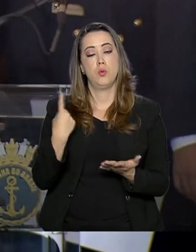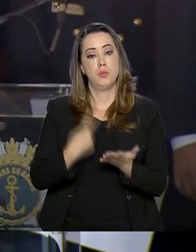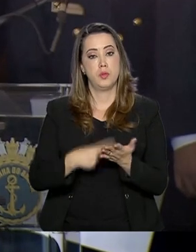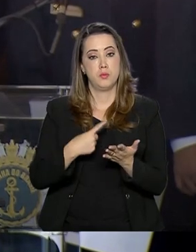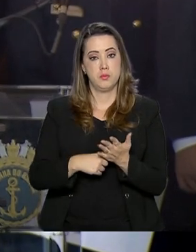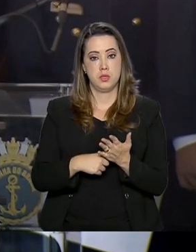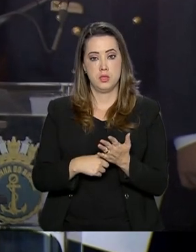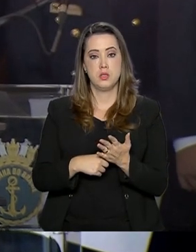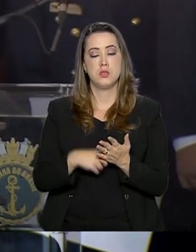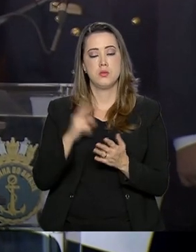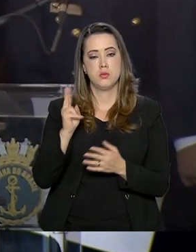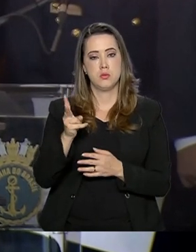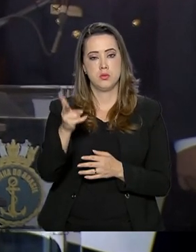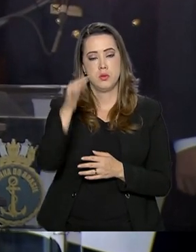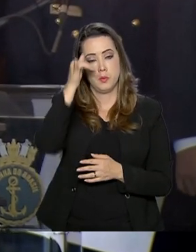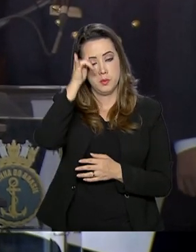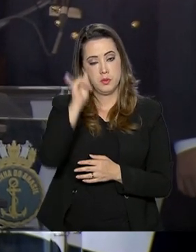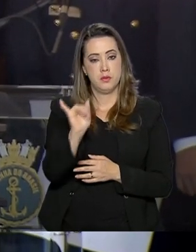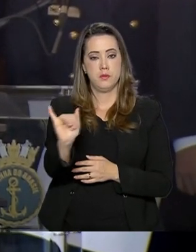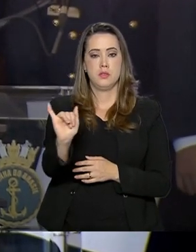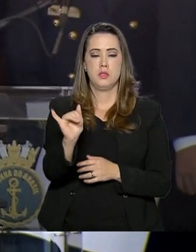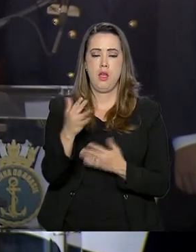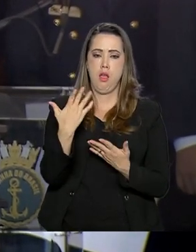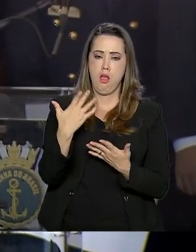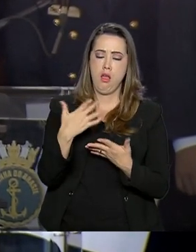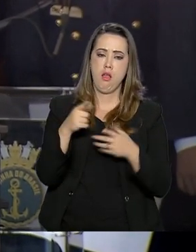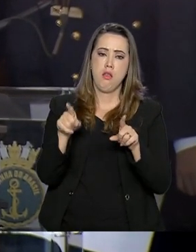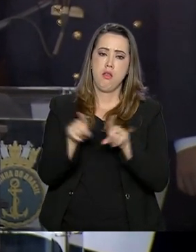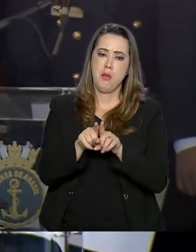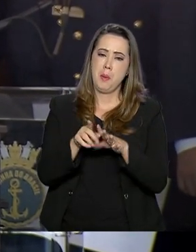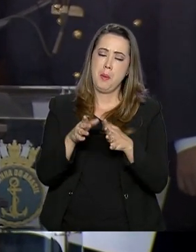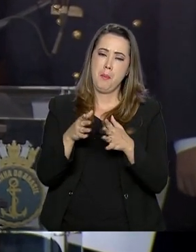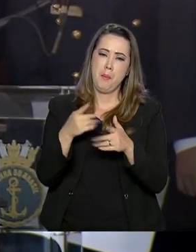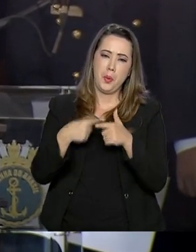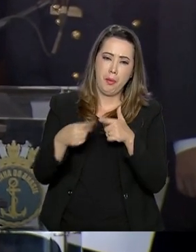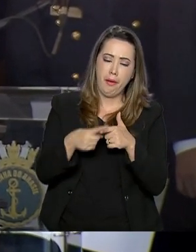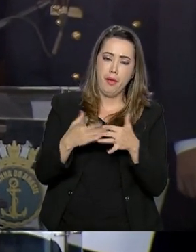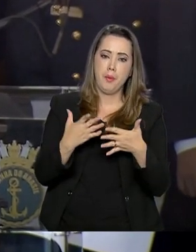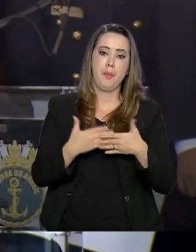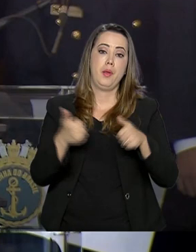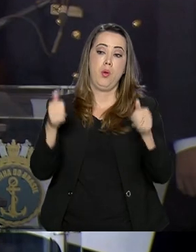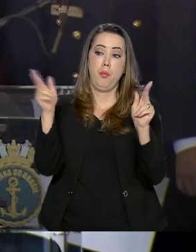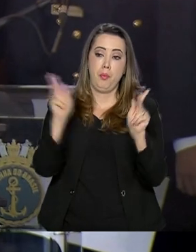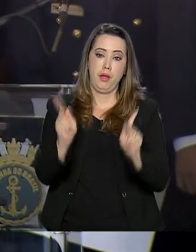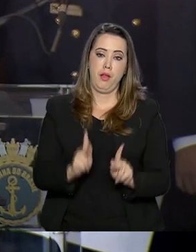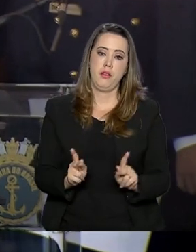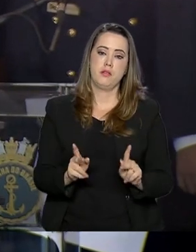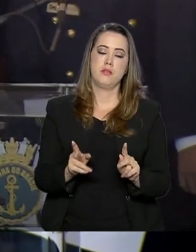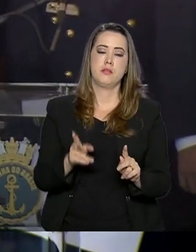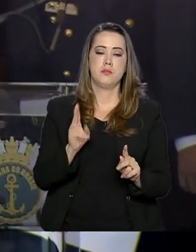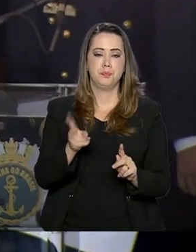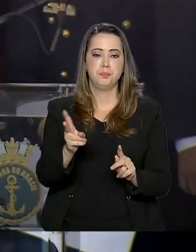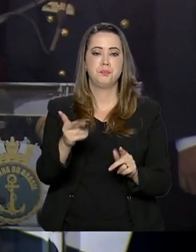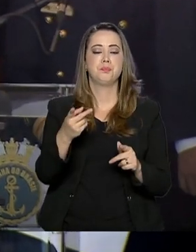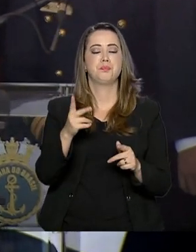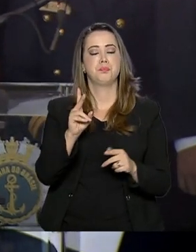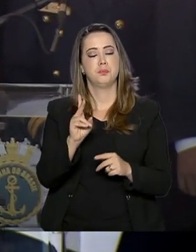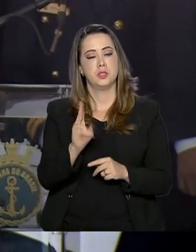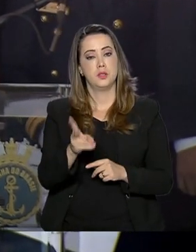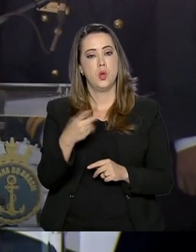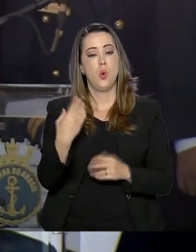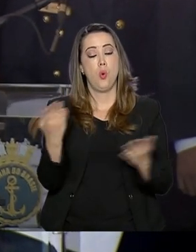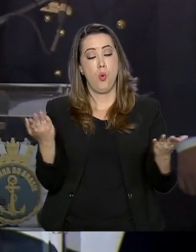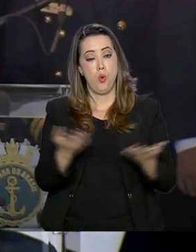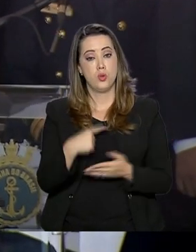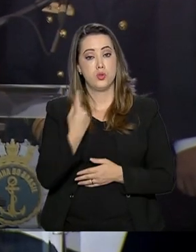uma diplomacia preventiva que privilegia a solução pacífica das controvérsias. Hoje, somos reconhecidos